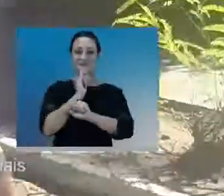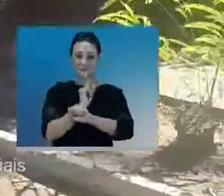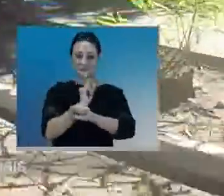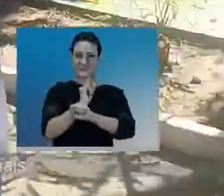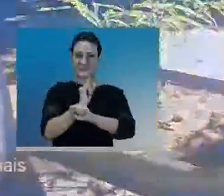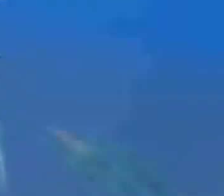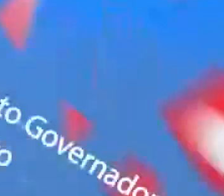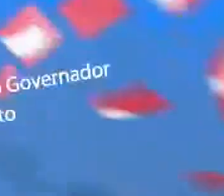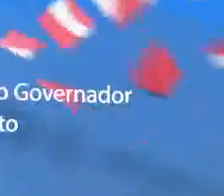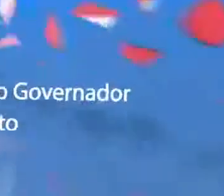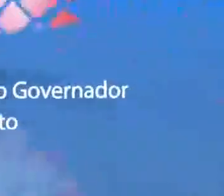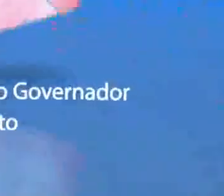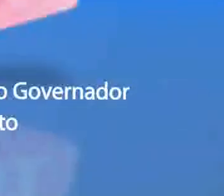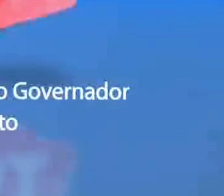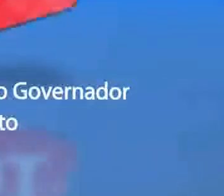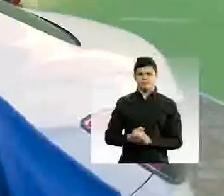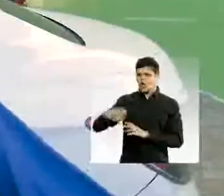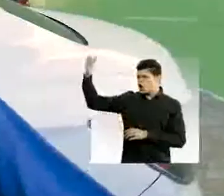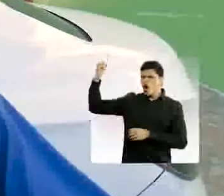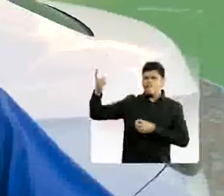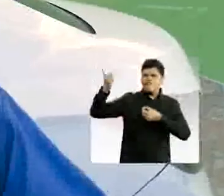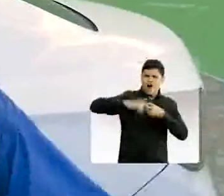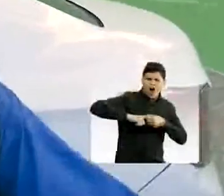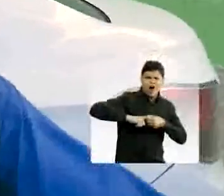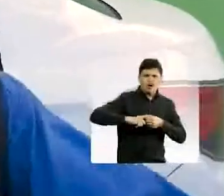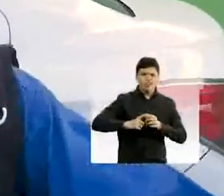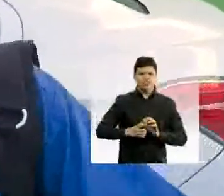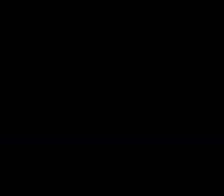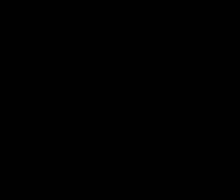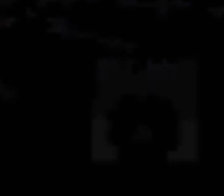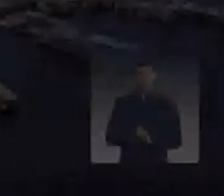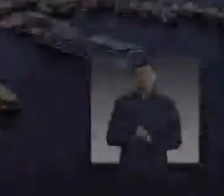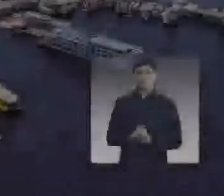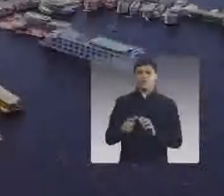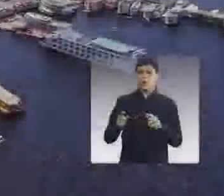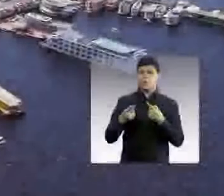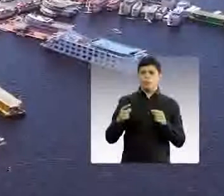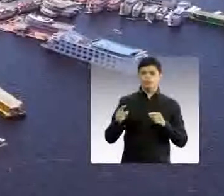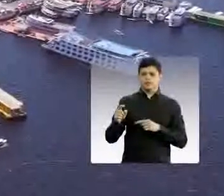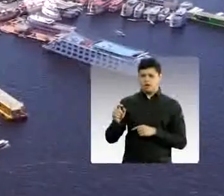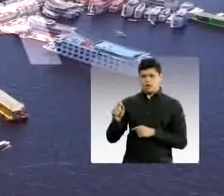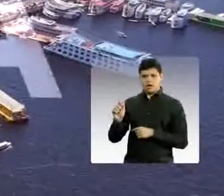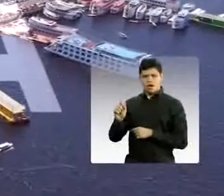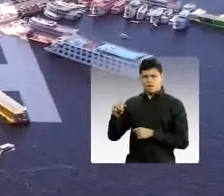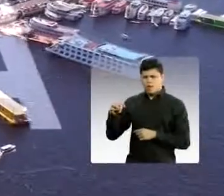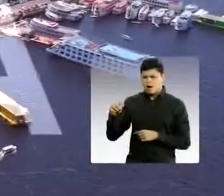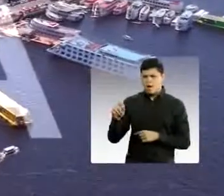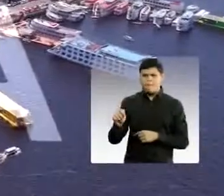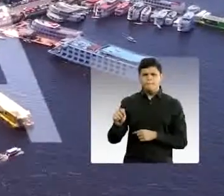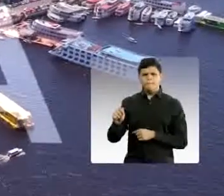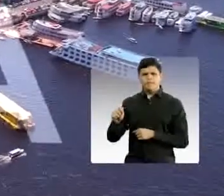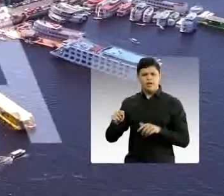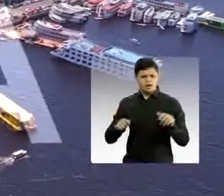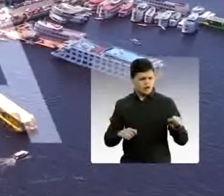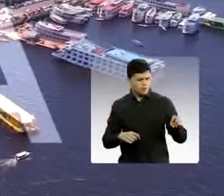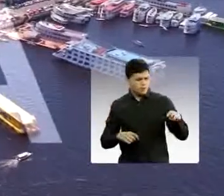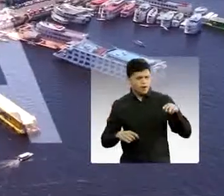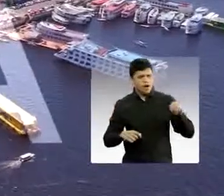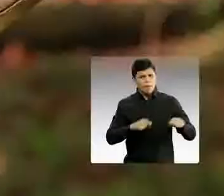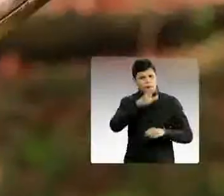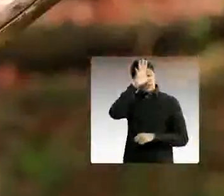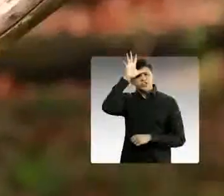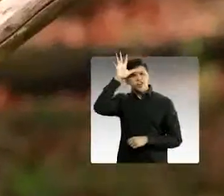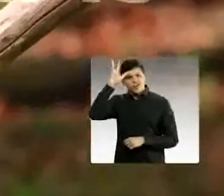nas redes sociais. Volta, negão! Ama, ama,